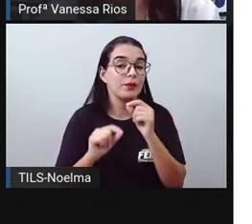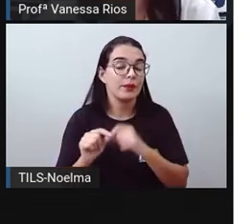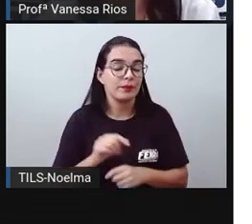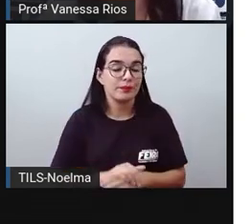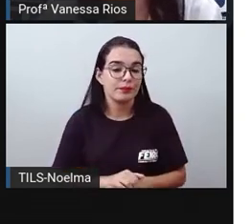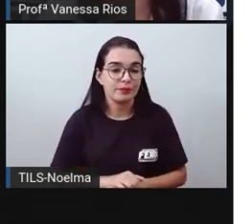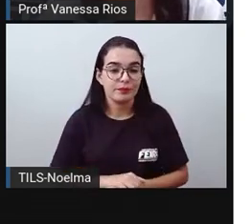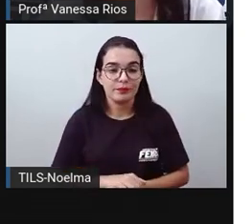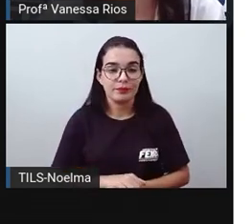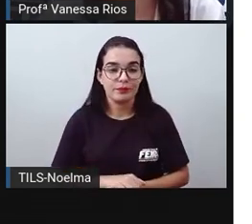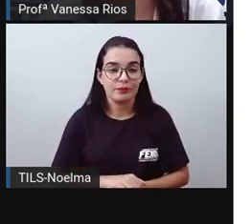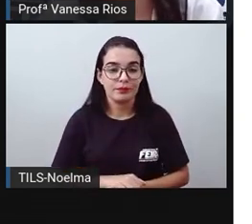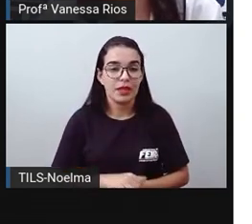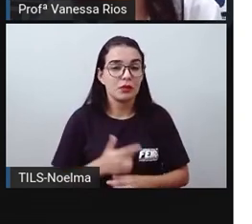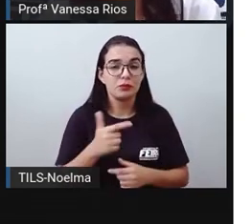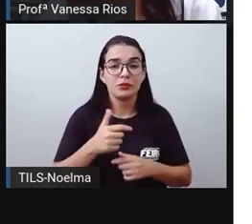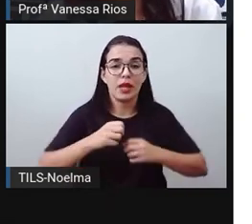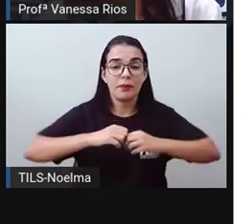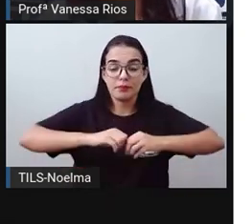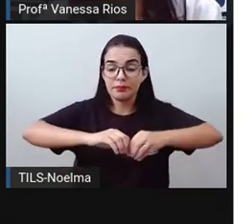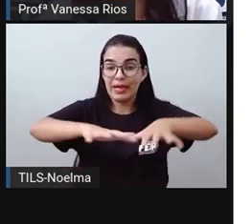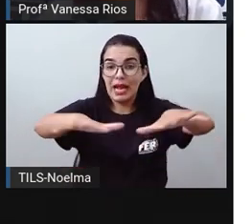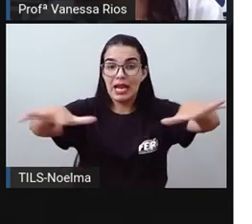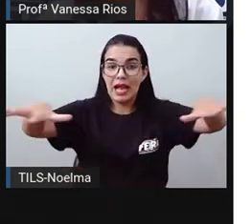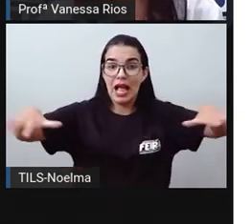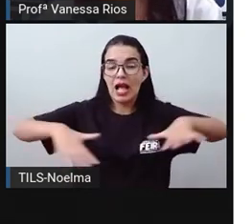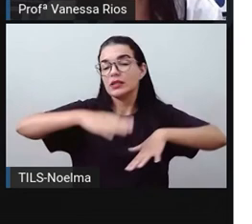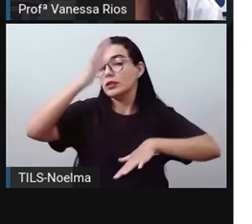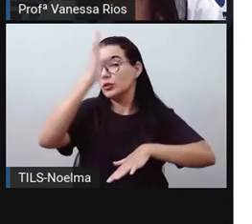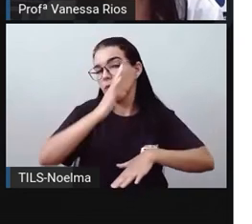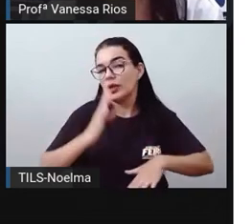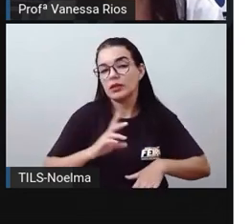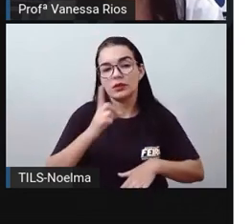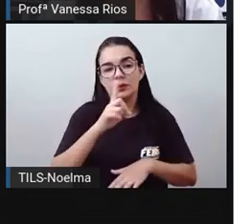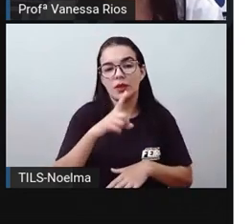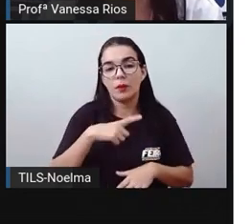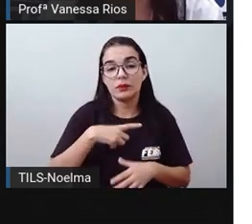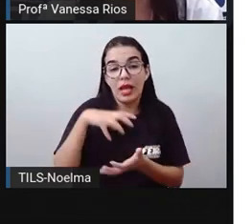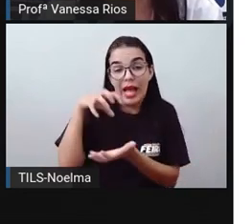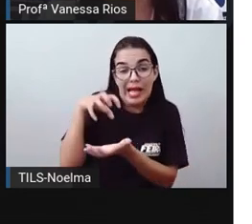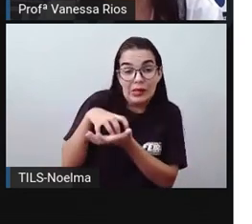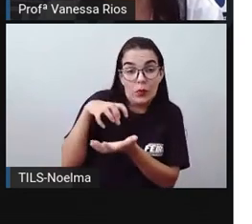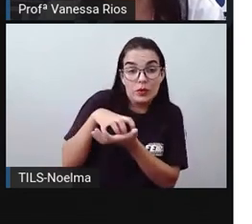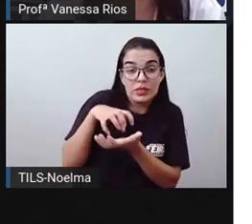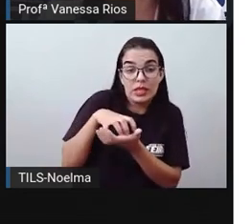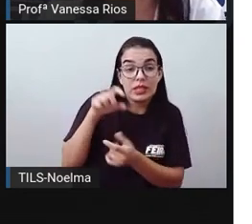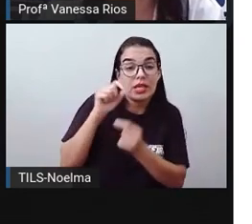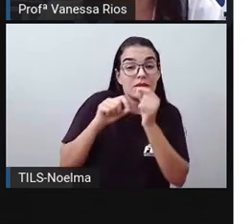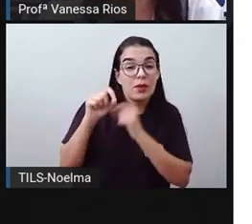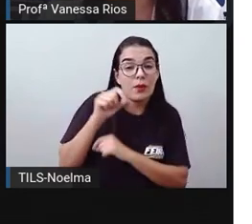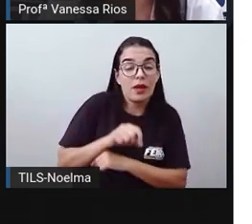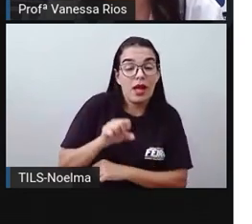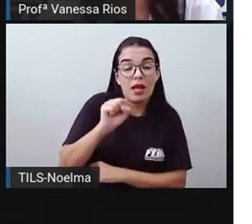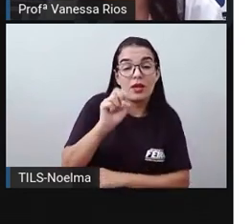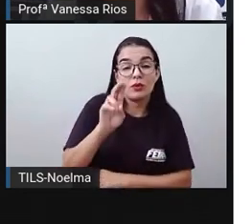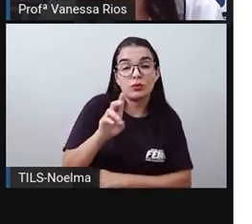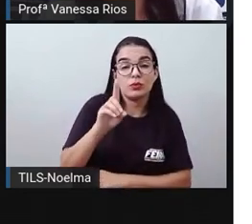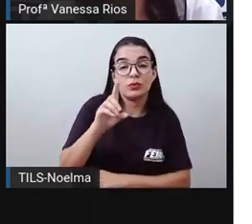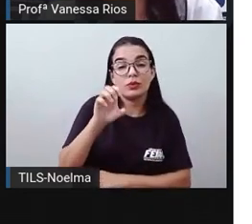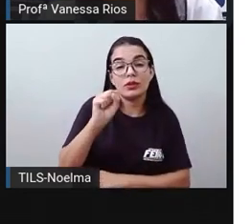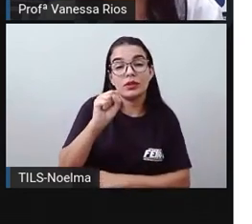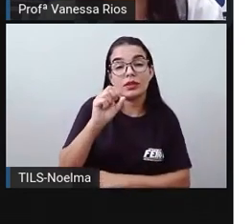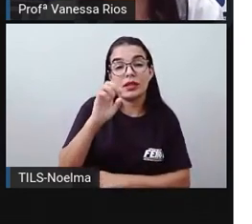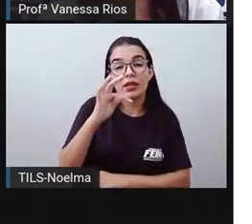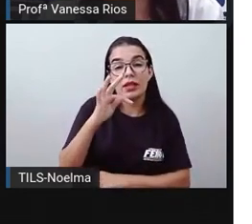espalhadas por toda a extensão territorial do Brasil. Elas ocupam mais da metade